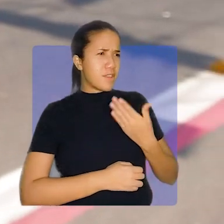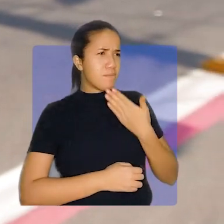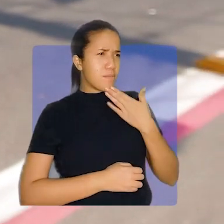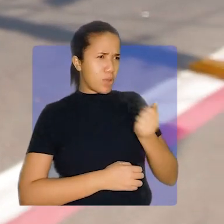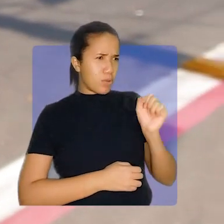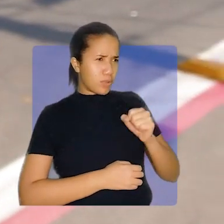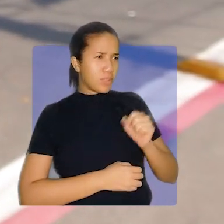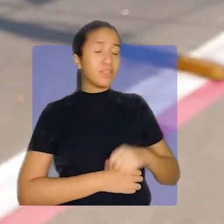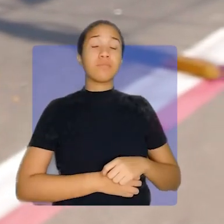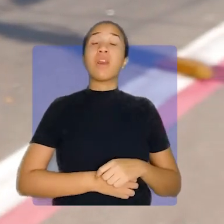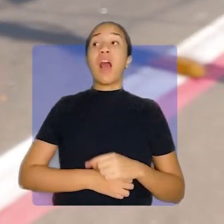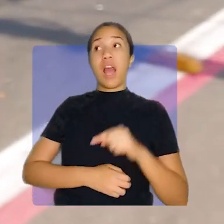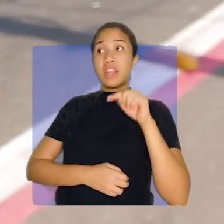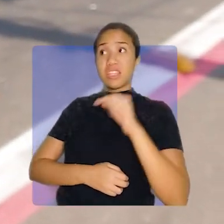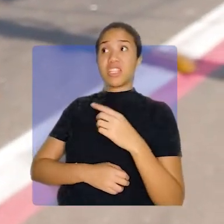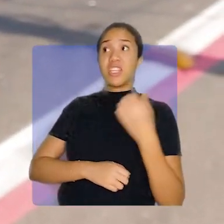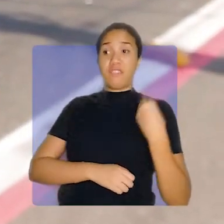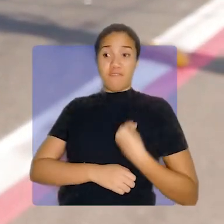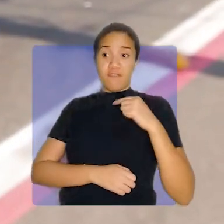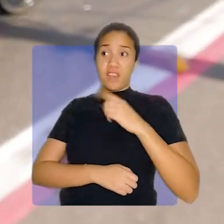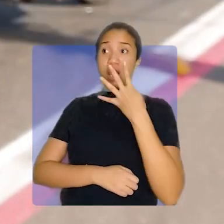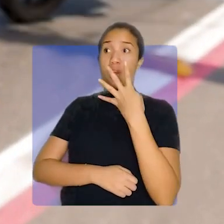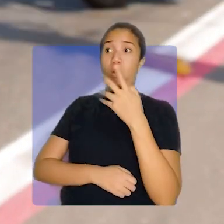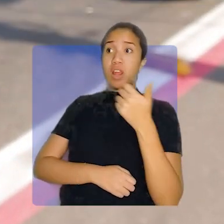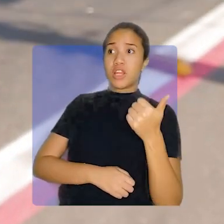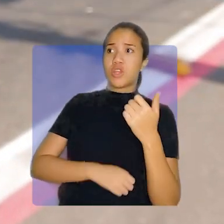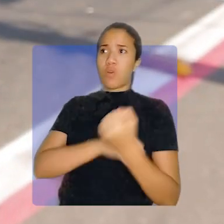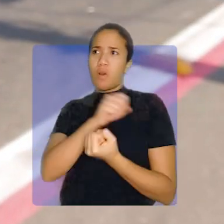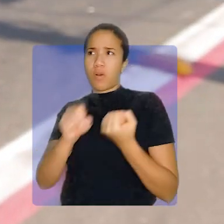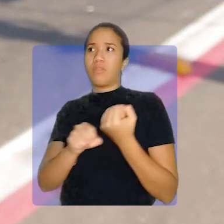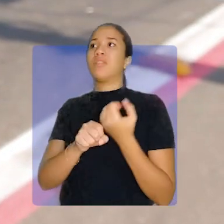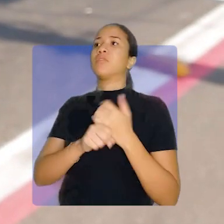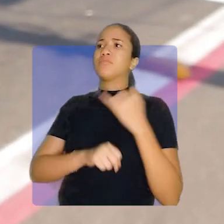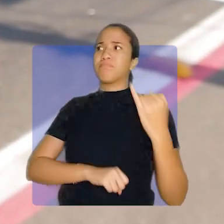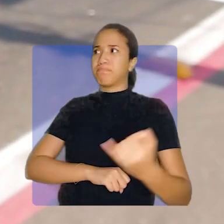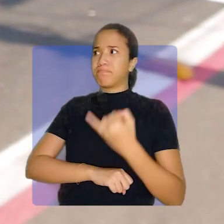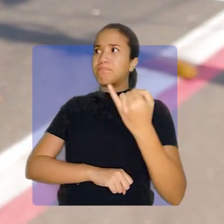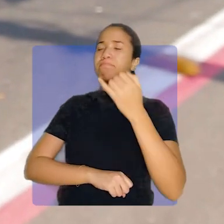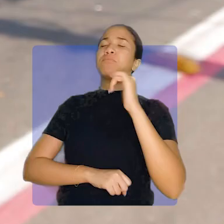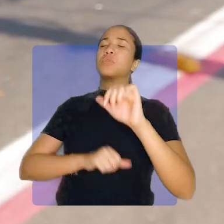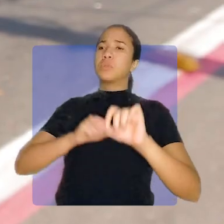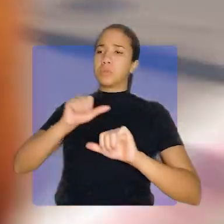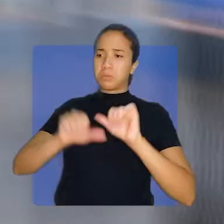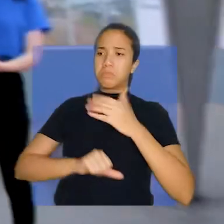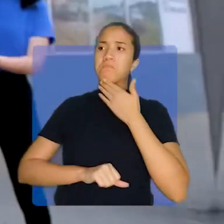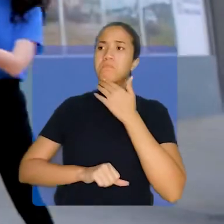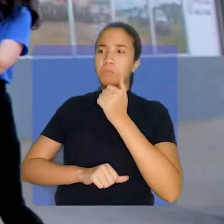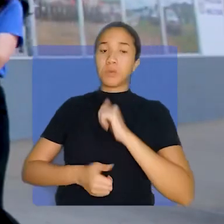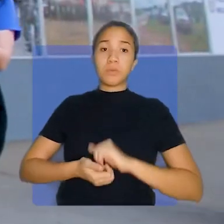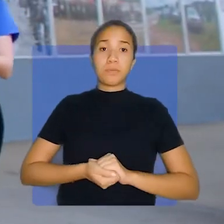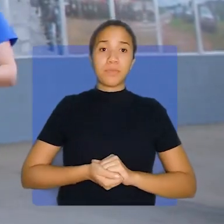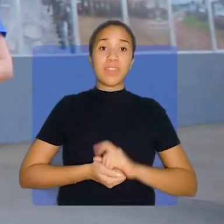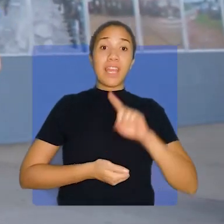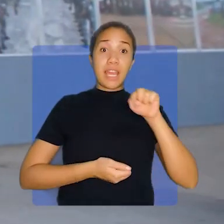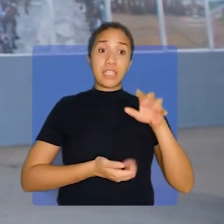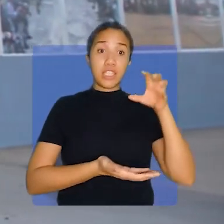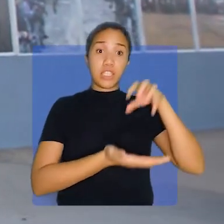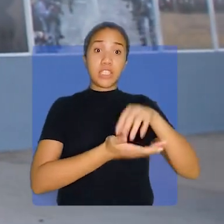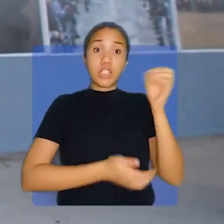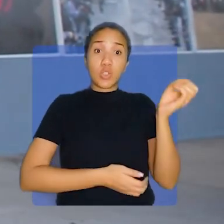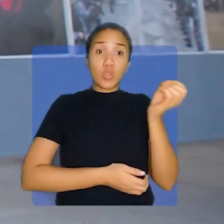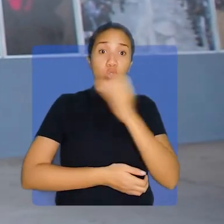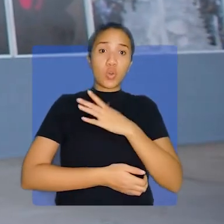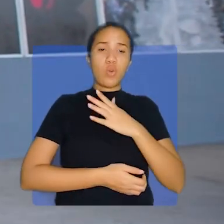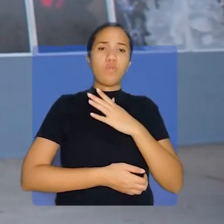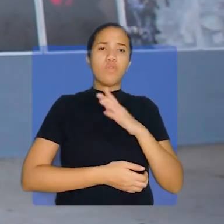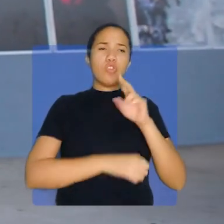Melhorou muito. Para quem mora aqui no bairro há 41 anos, por questão de locomoção, principalmente cidadania, melhorou muito. Essa é a nova sede do Comando de